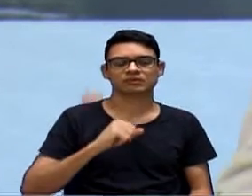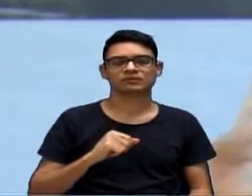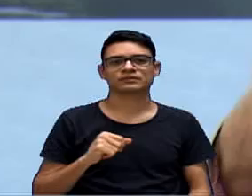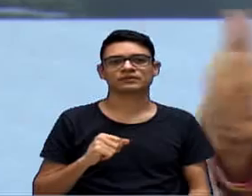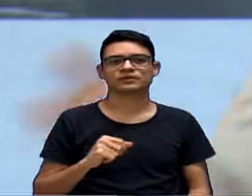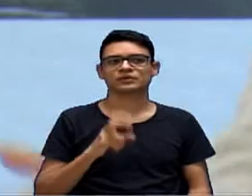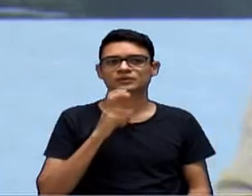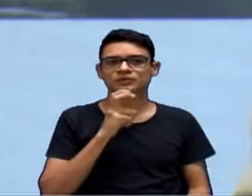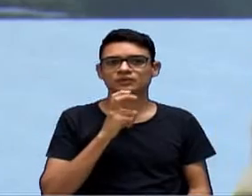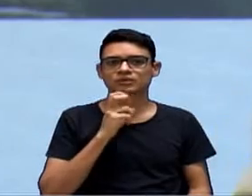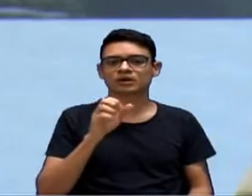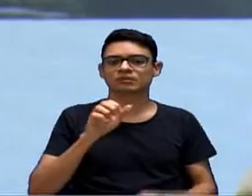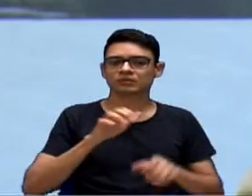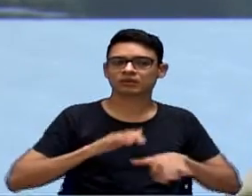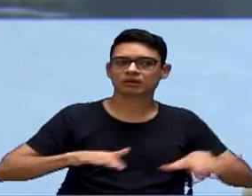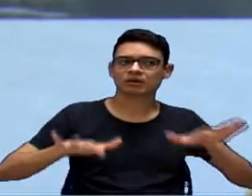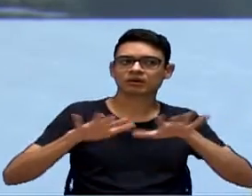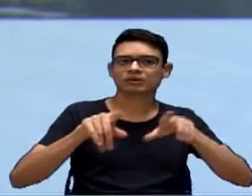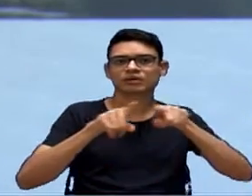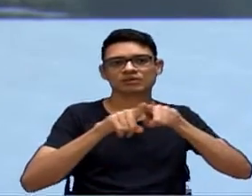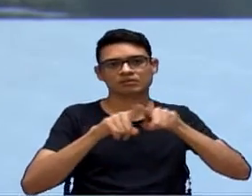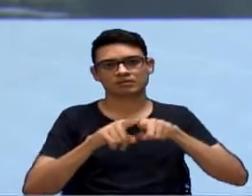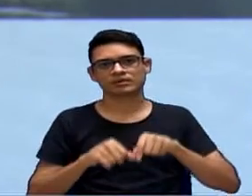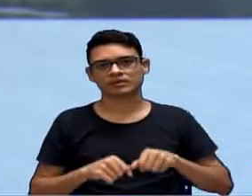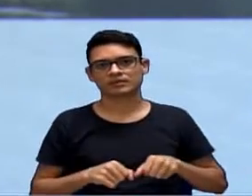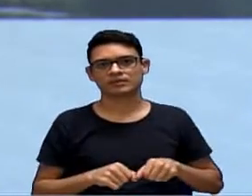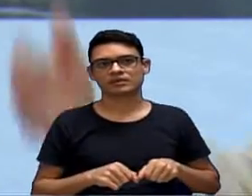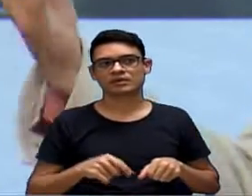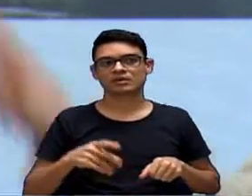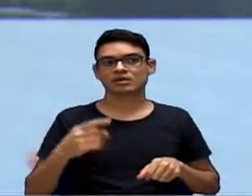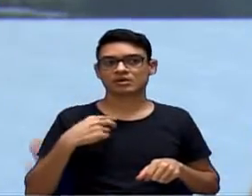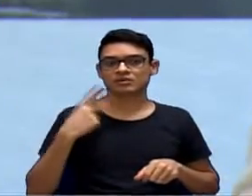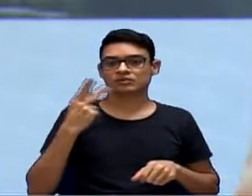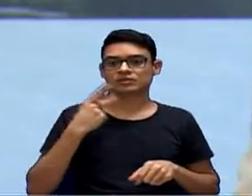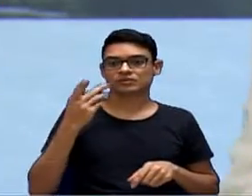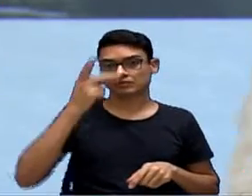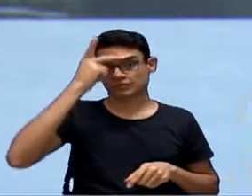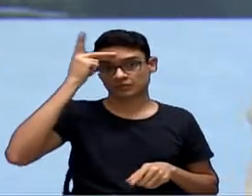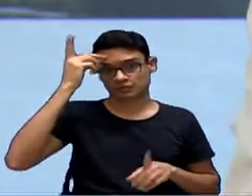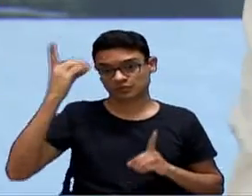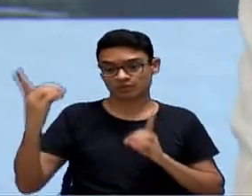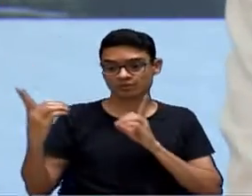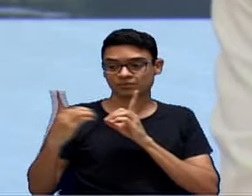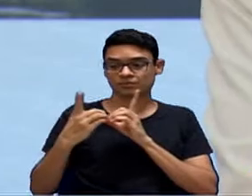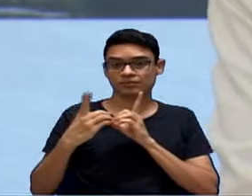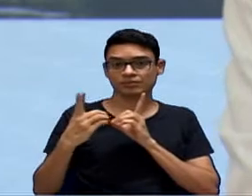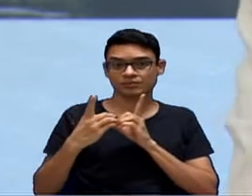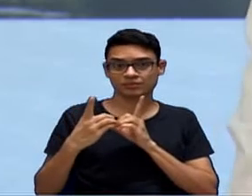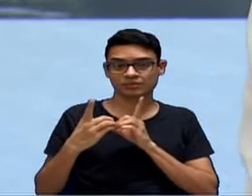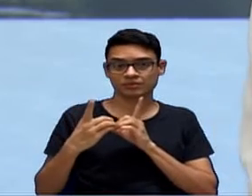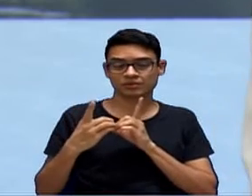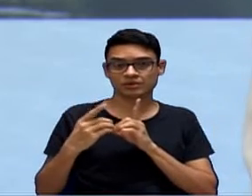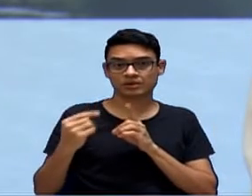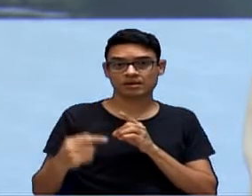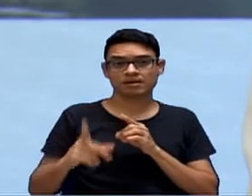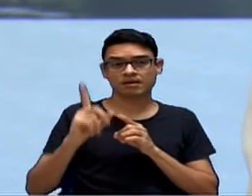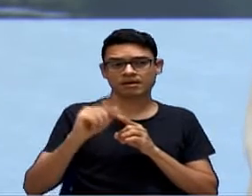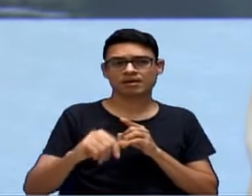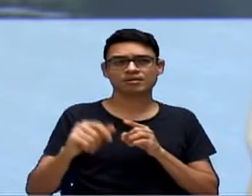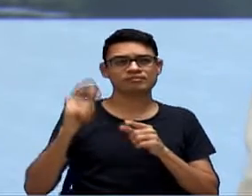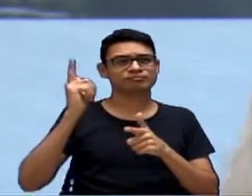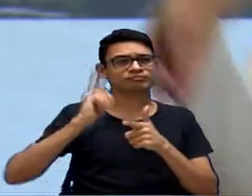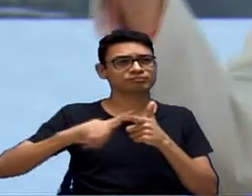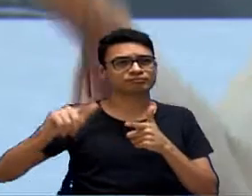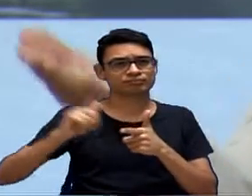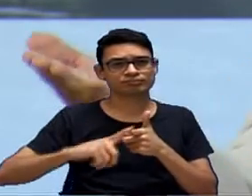Sorocaba e região. A gente recebe aqui como vereadores os pacientes que relatam tragédias do tratamento de câncer em